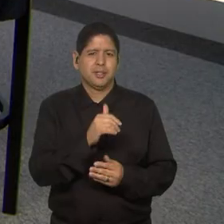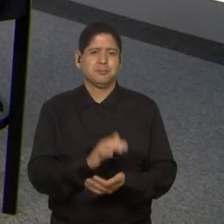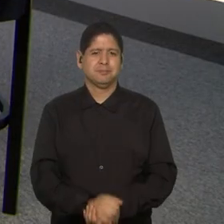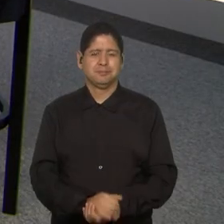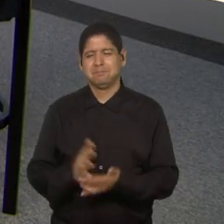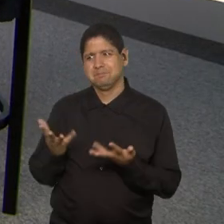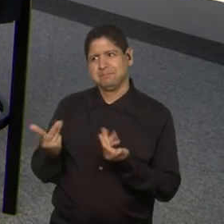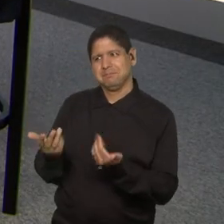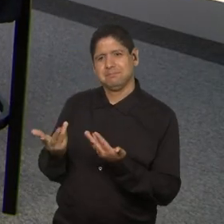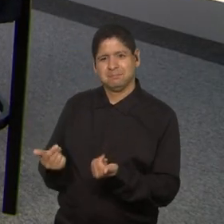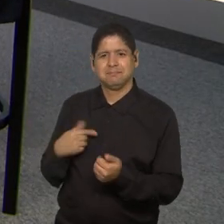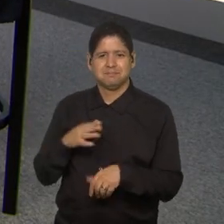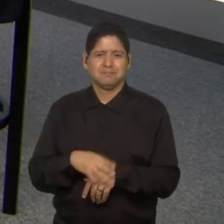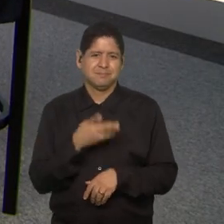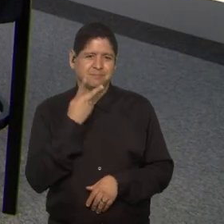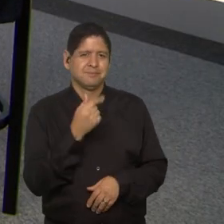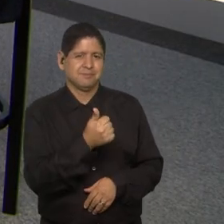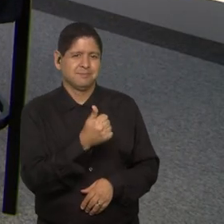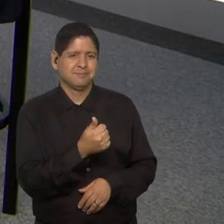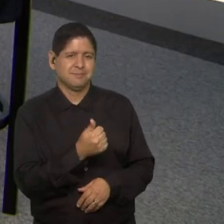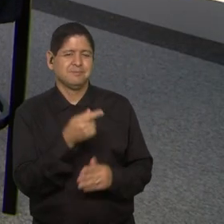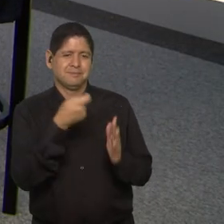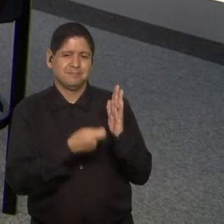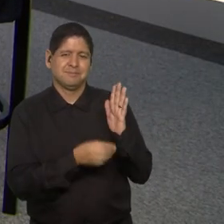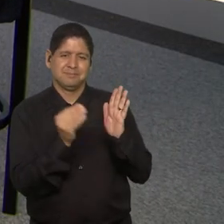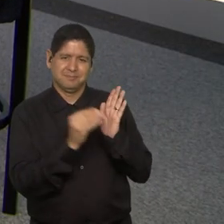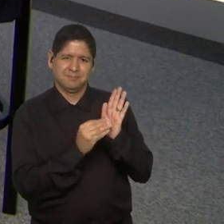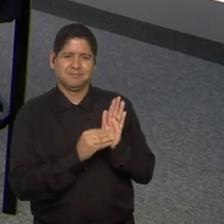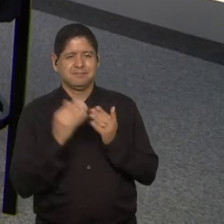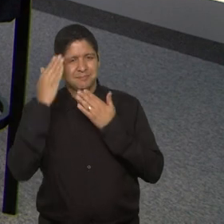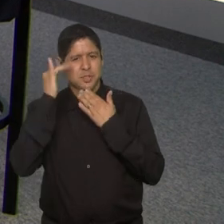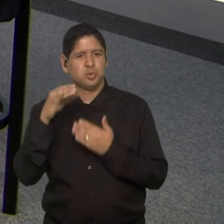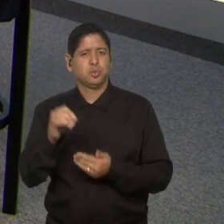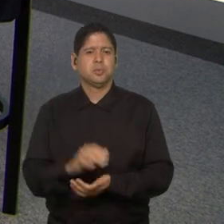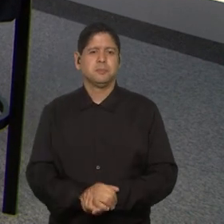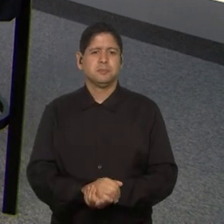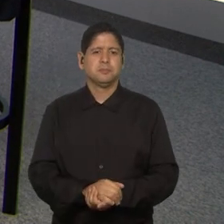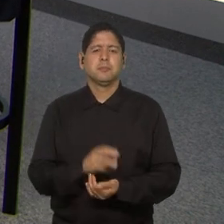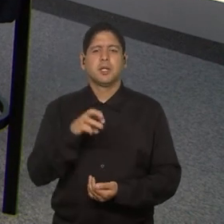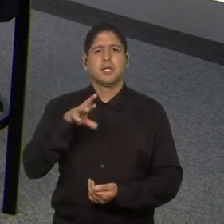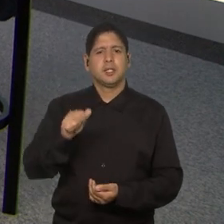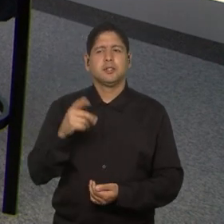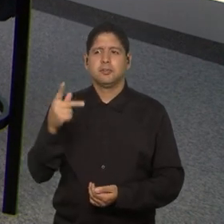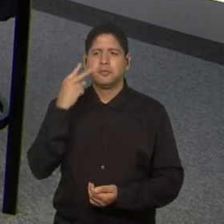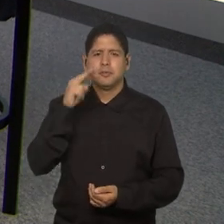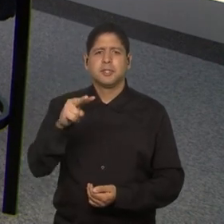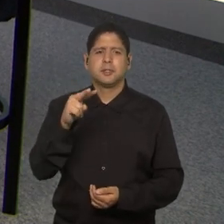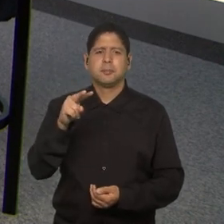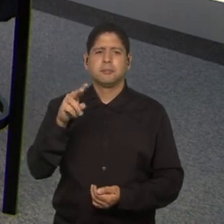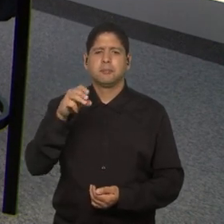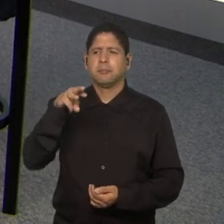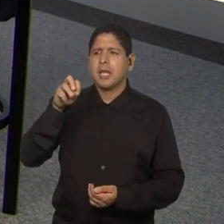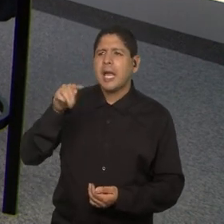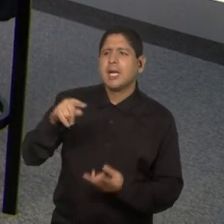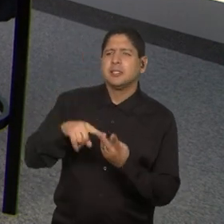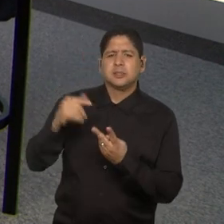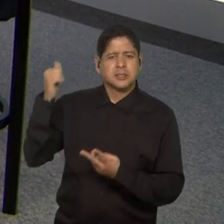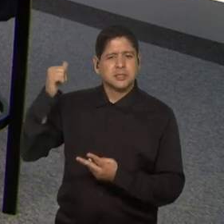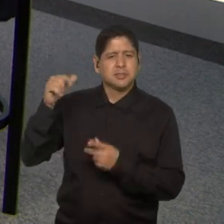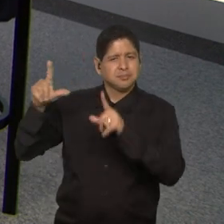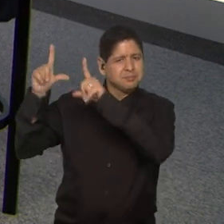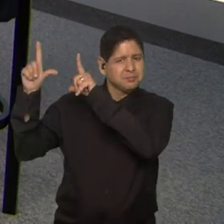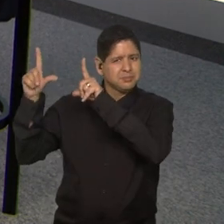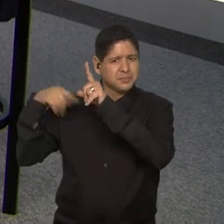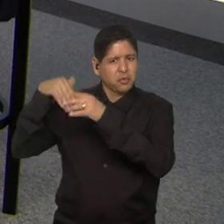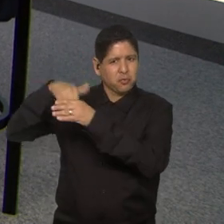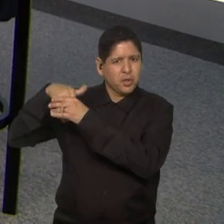Show, show. Fez a sua parte, está anotado aqui. Valeu, Júlio. Agora, Maíra, estou vendo a Marta aí. Vai